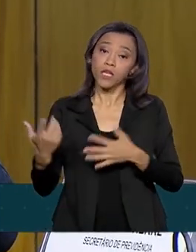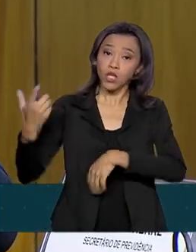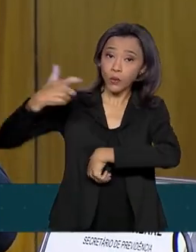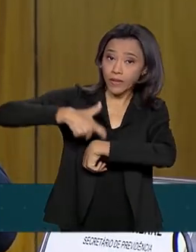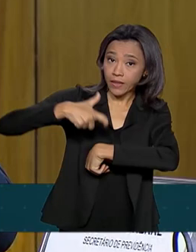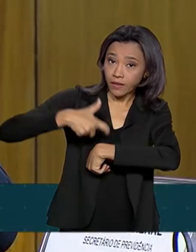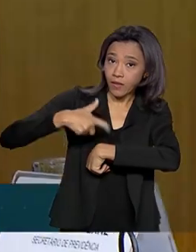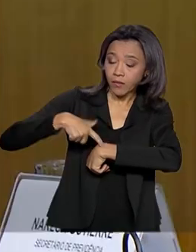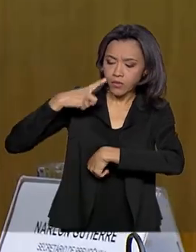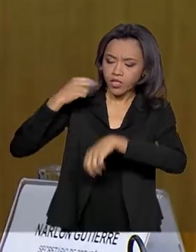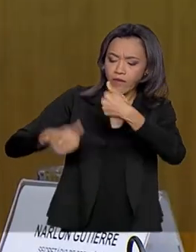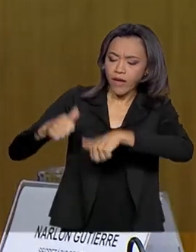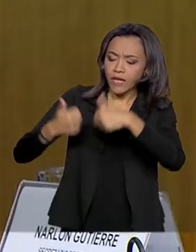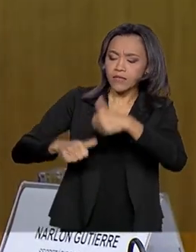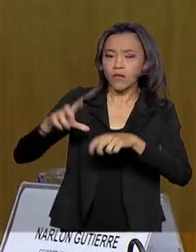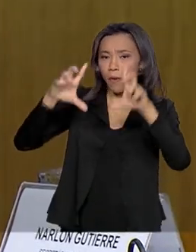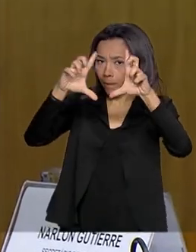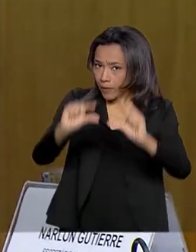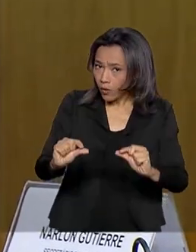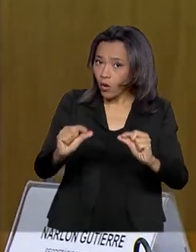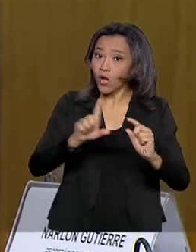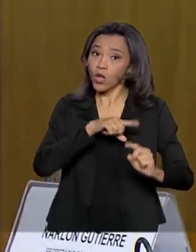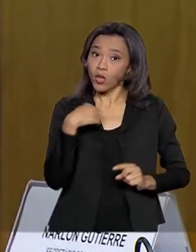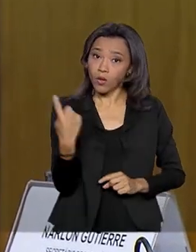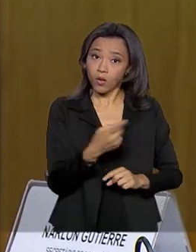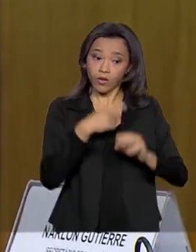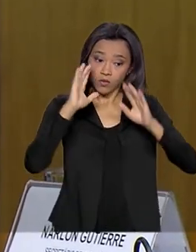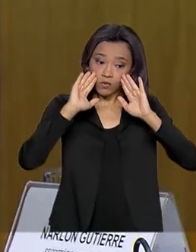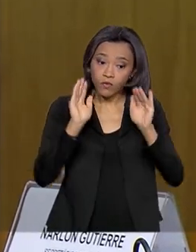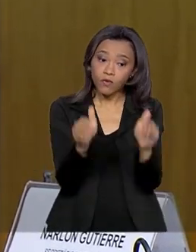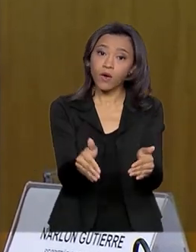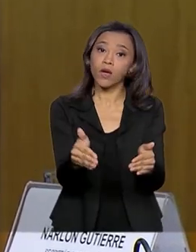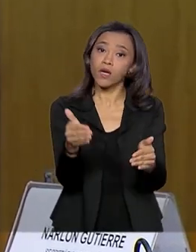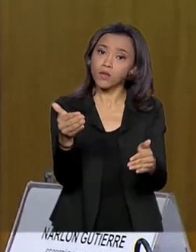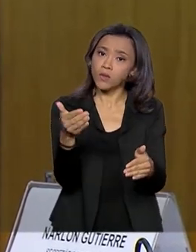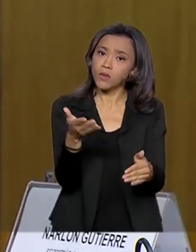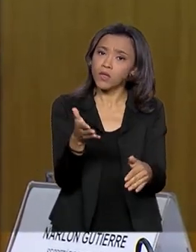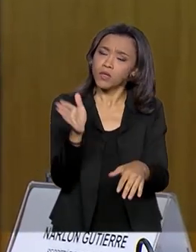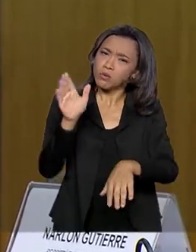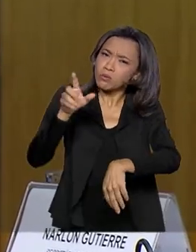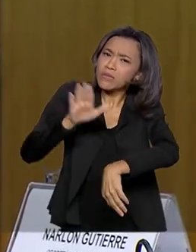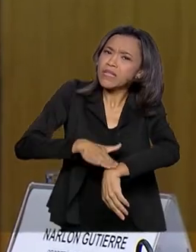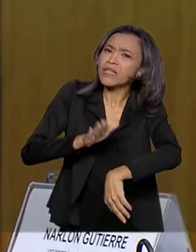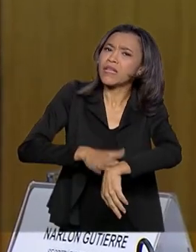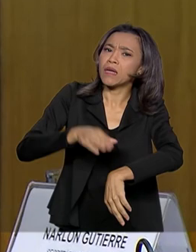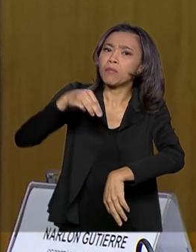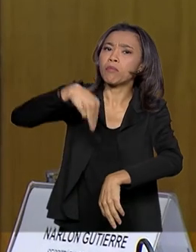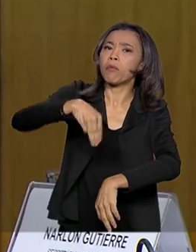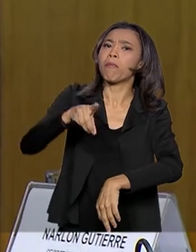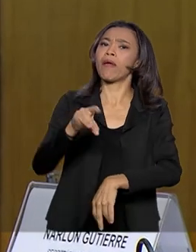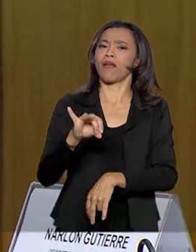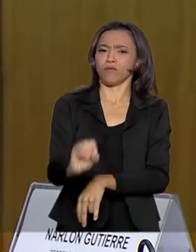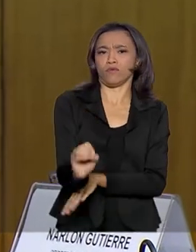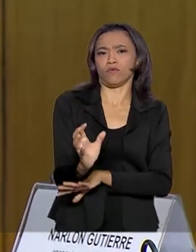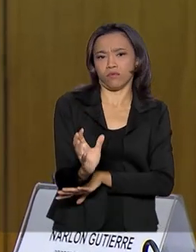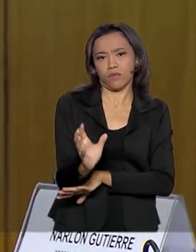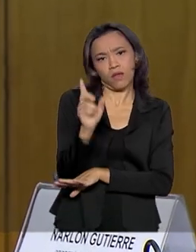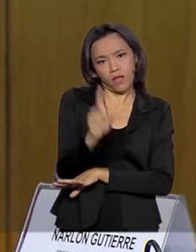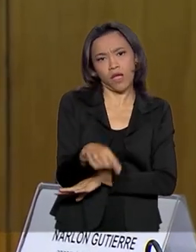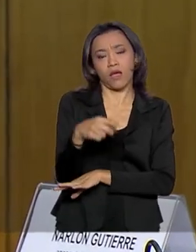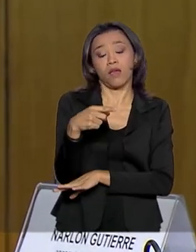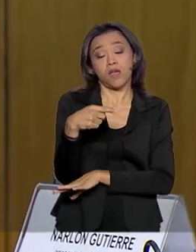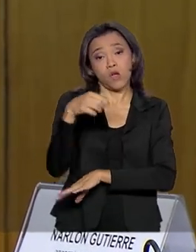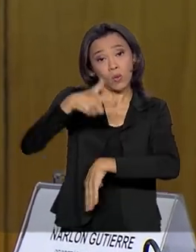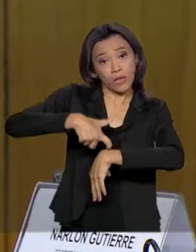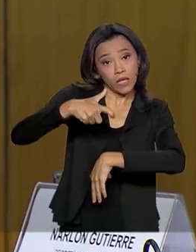vai ser cada vez menor. Estamos focando especialmente no tempo médio, que é isso que importa para a população brasileira. Fazer com que